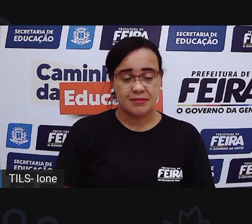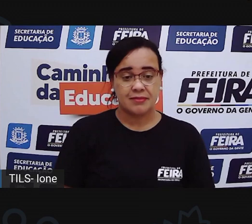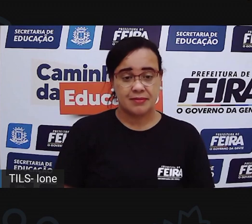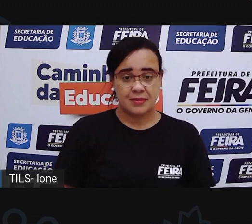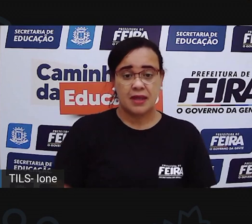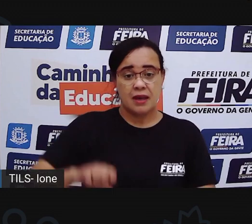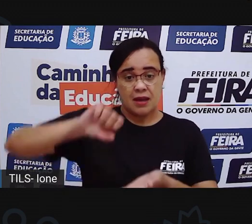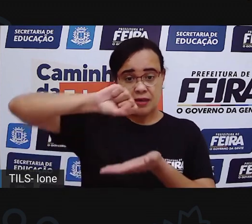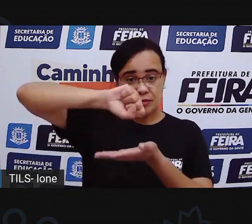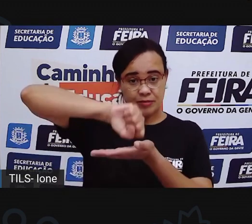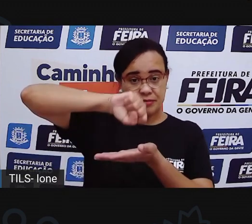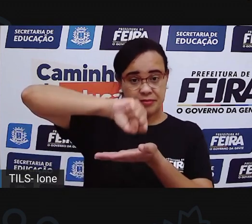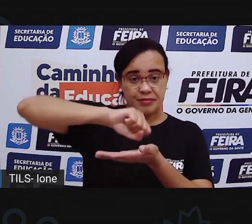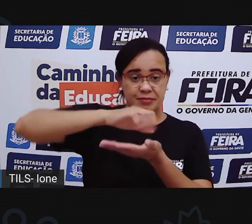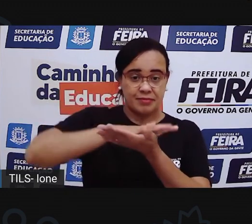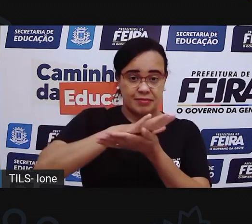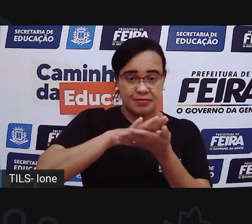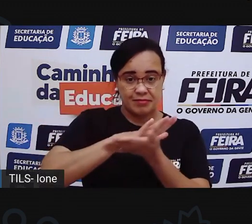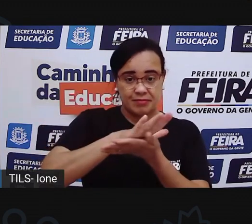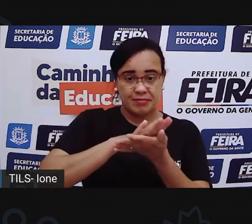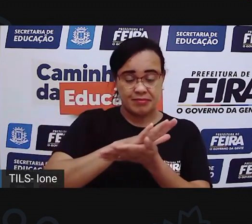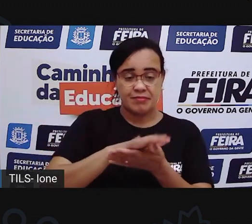E sabão, detergente.